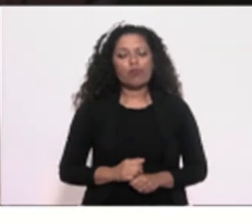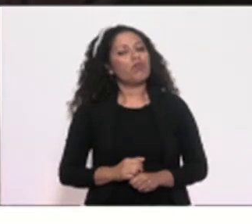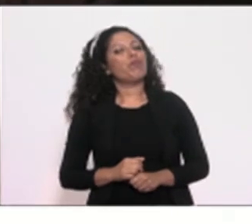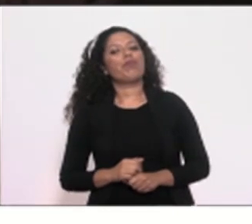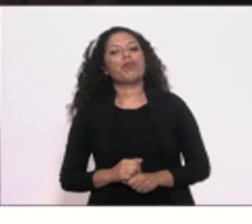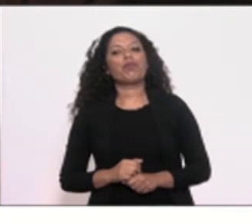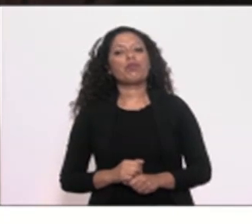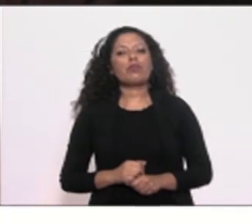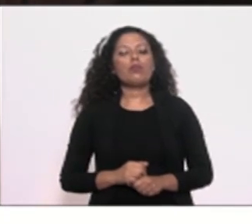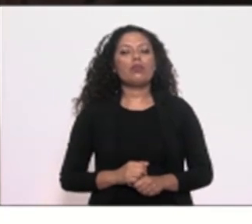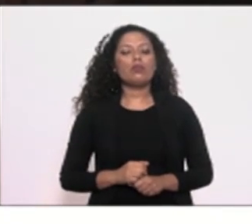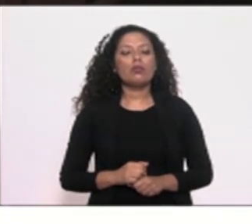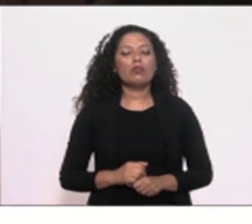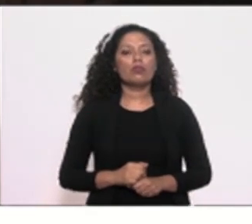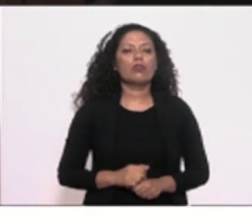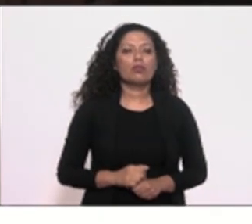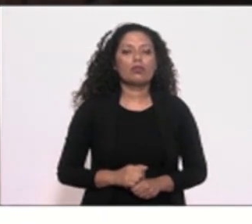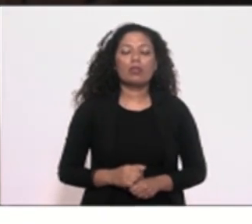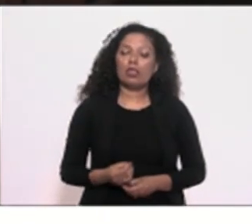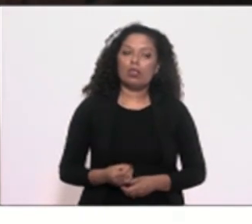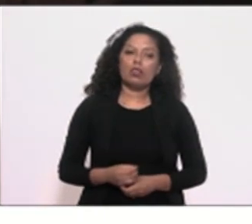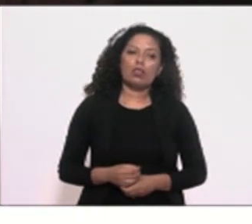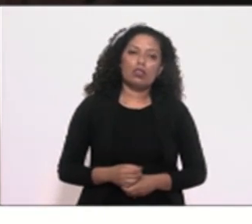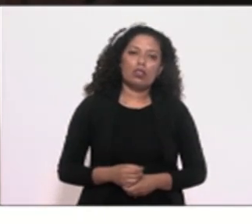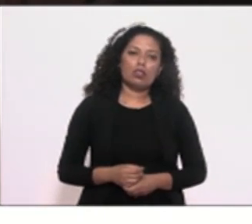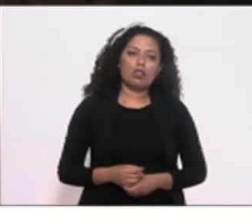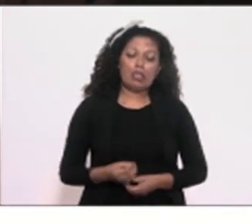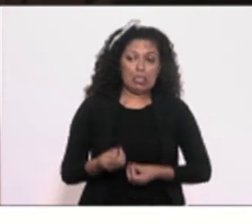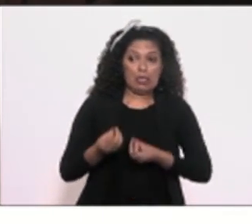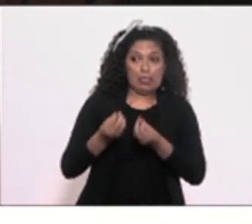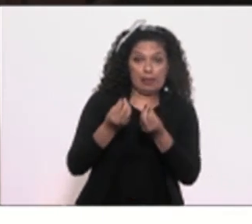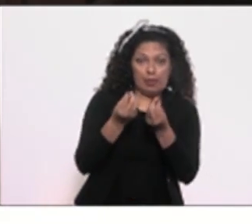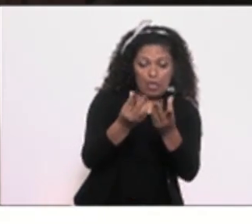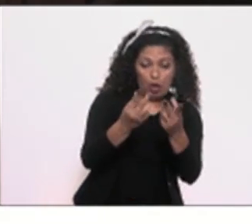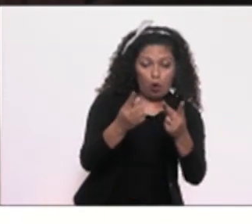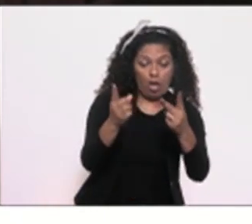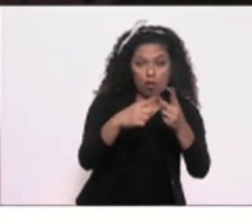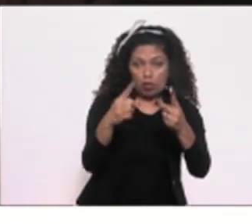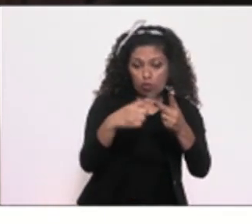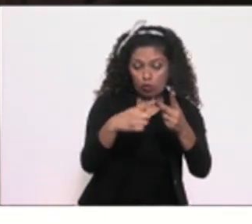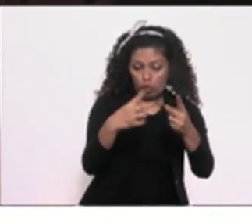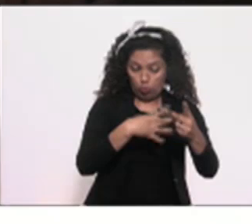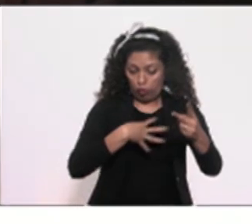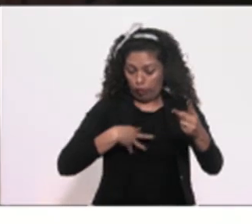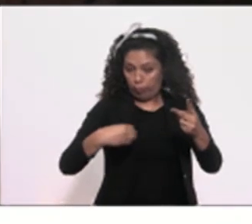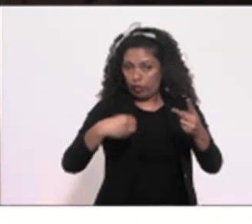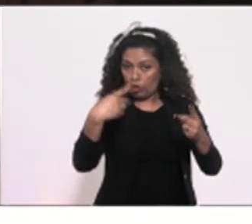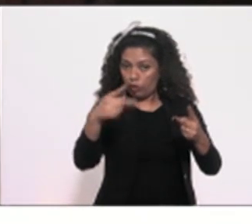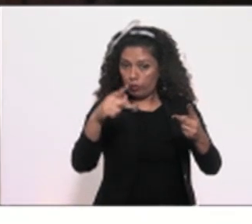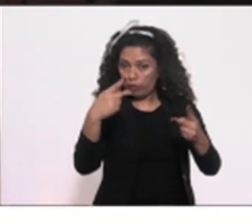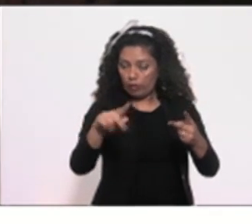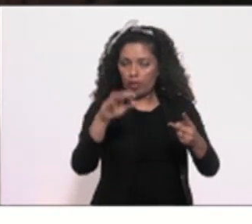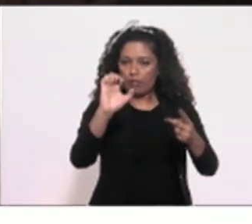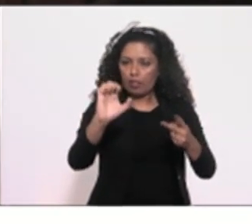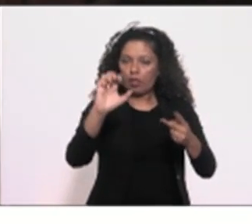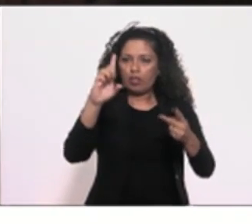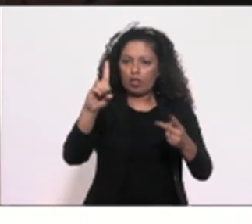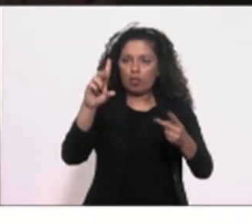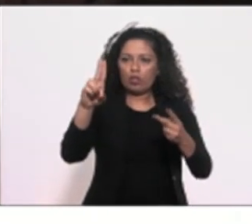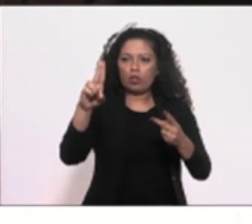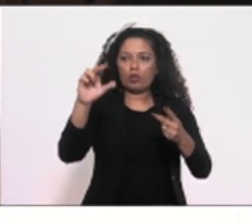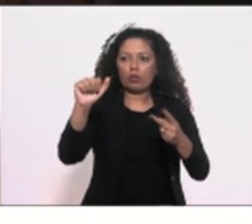Deu ao seu segundo filho, o senhor Eduardo